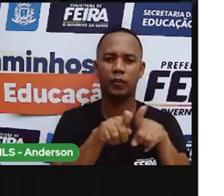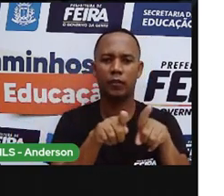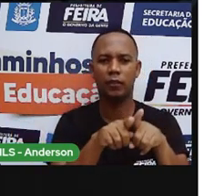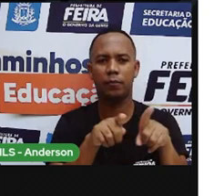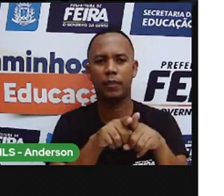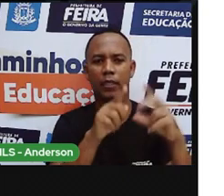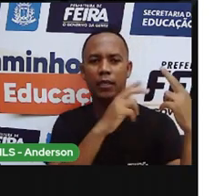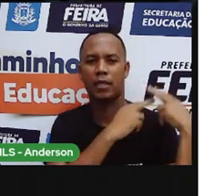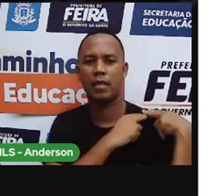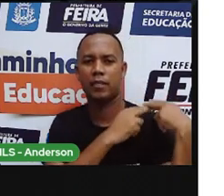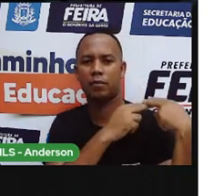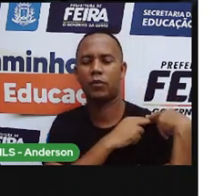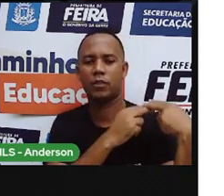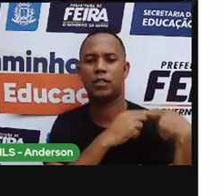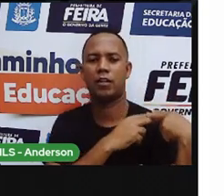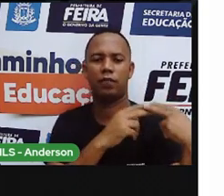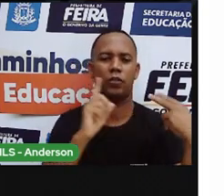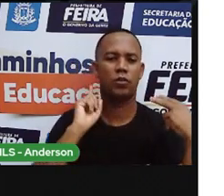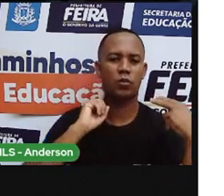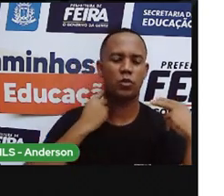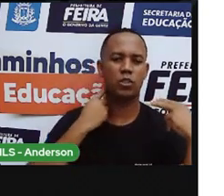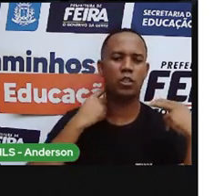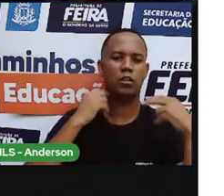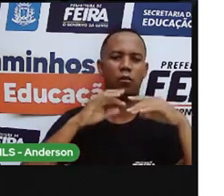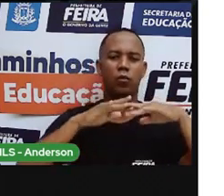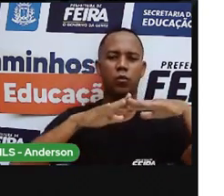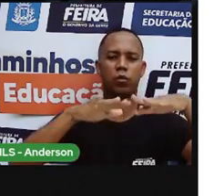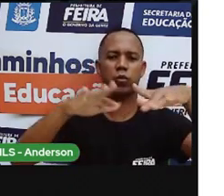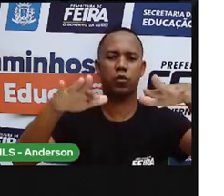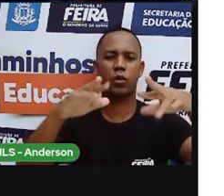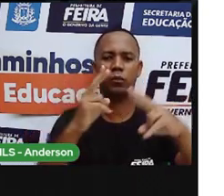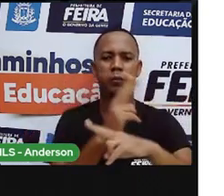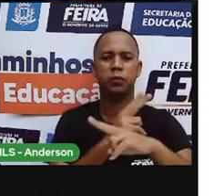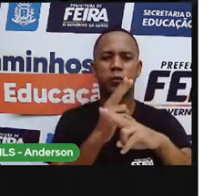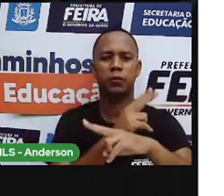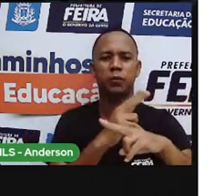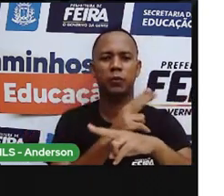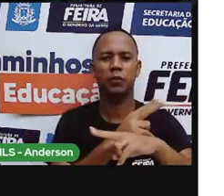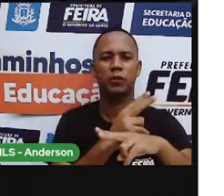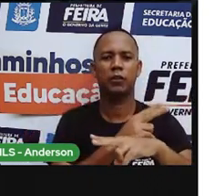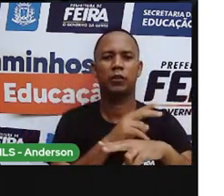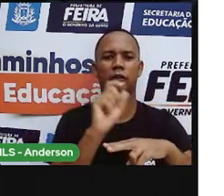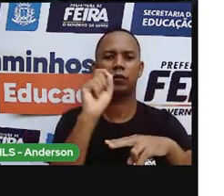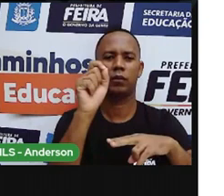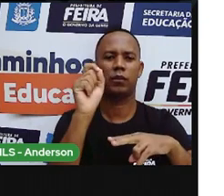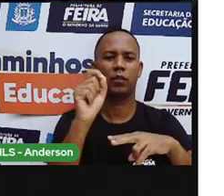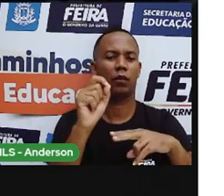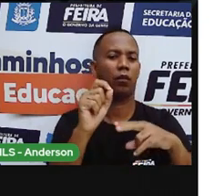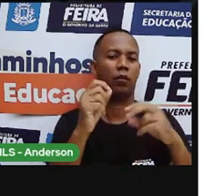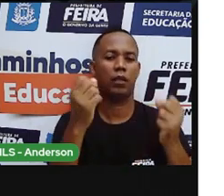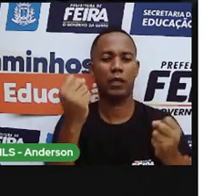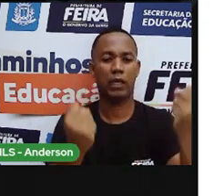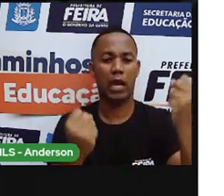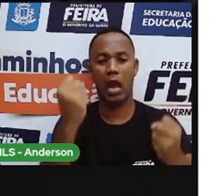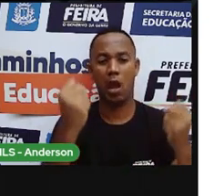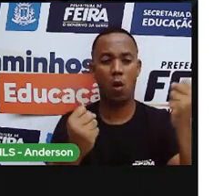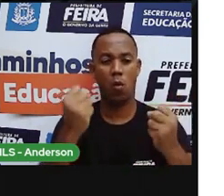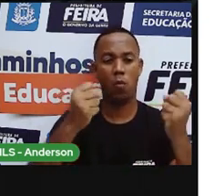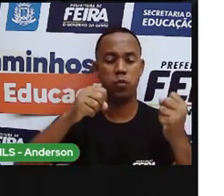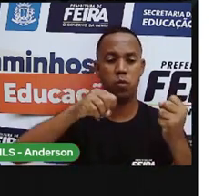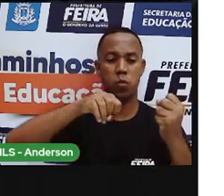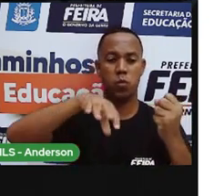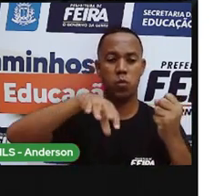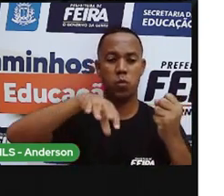poluição do ato santo. Os escapamentos dos veículos, né? Que é a escarda que a gente conhece. Que impai aquele...